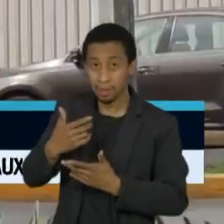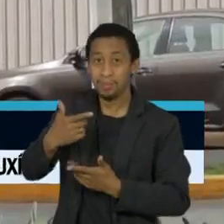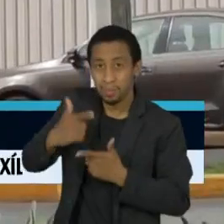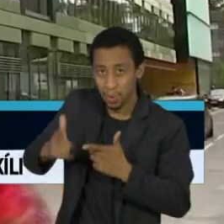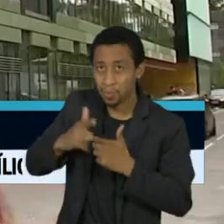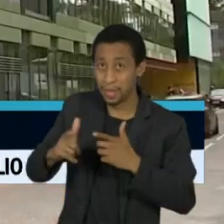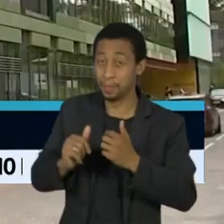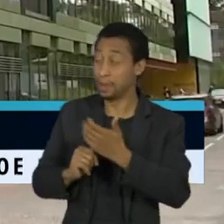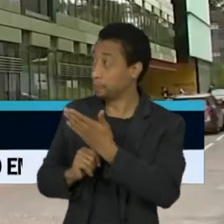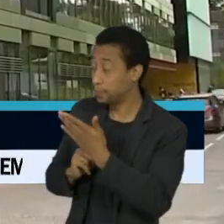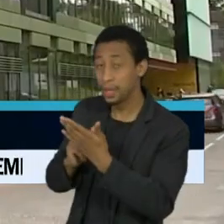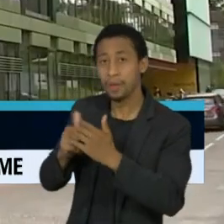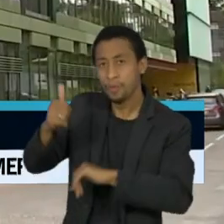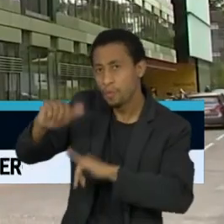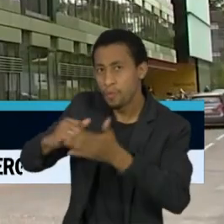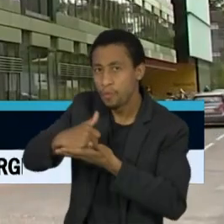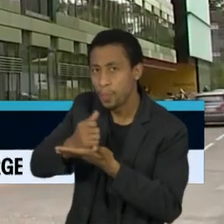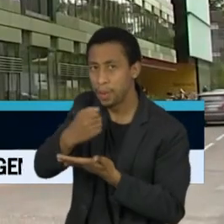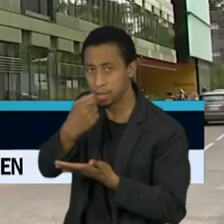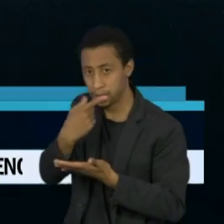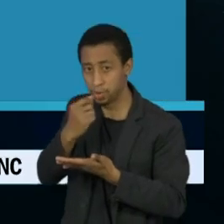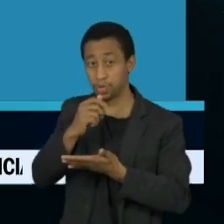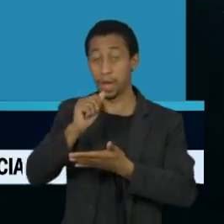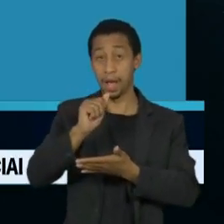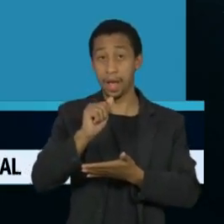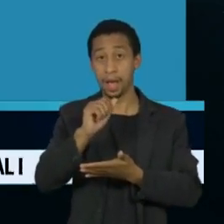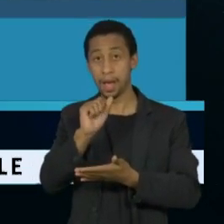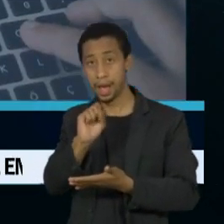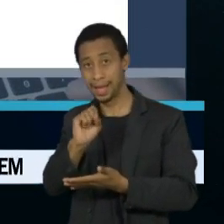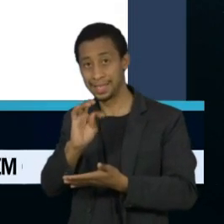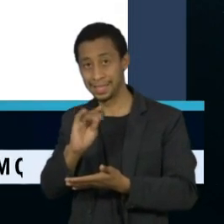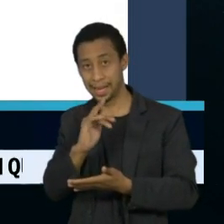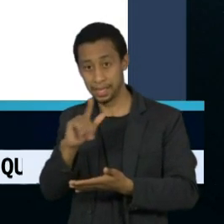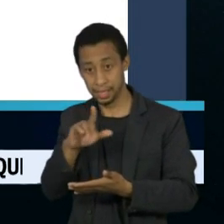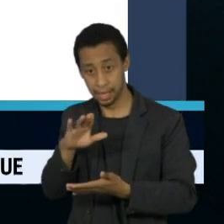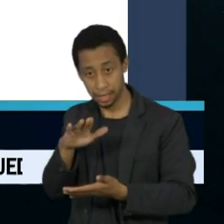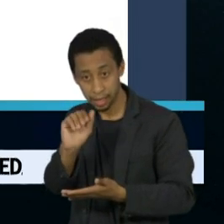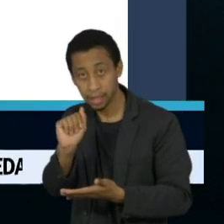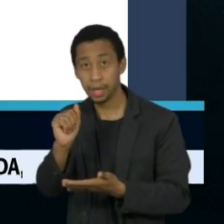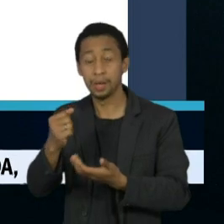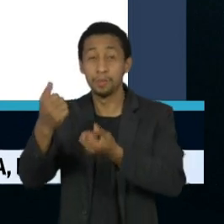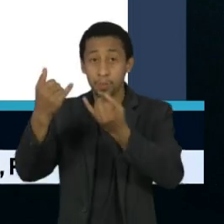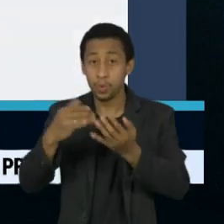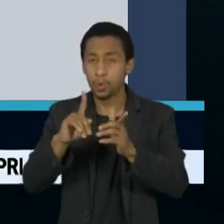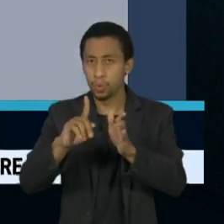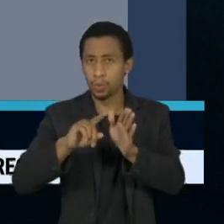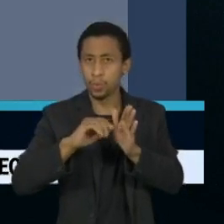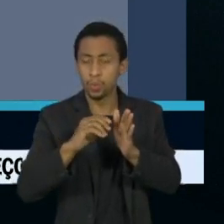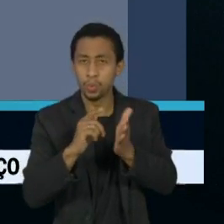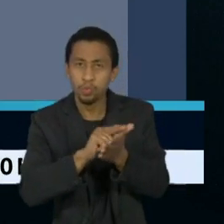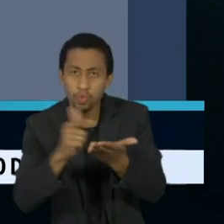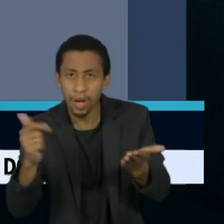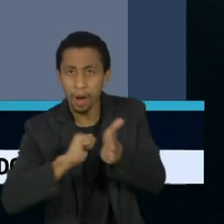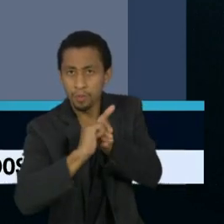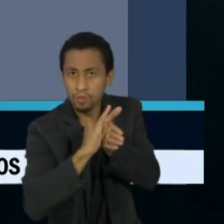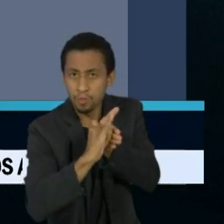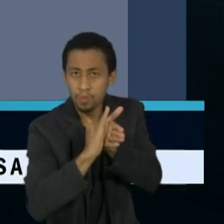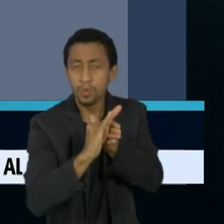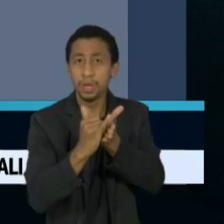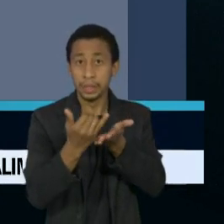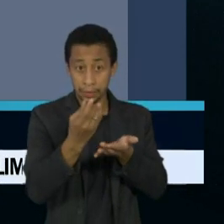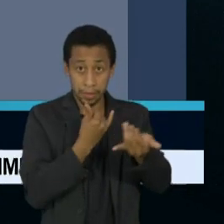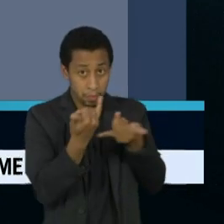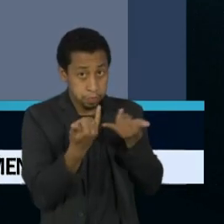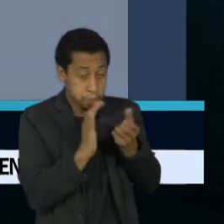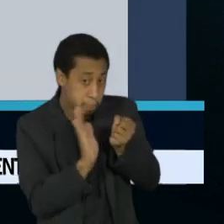AstraZeneca, parceira de Oxford, não deu detalhes, mas o jornal The New York Times recebeu de uma fonte anônima